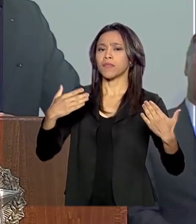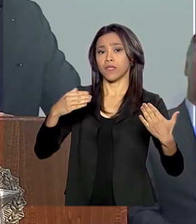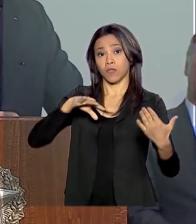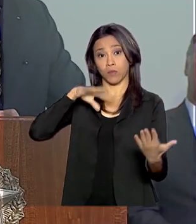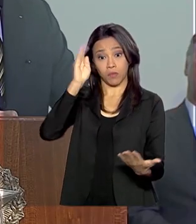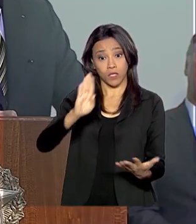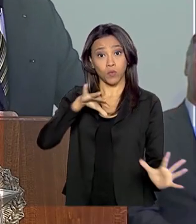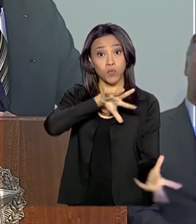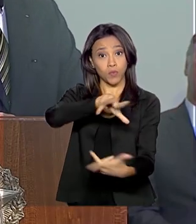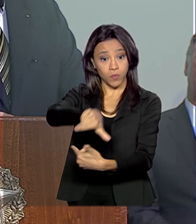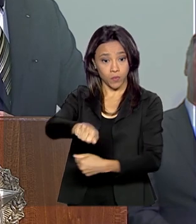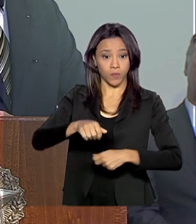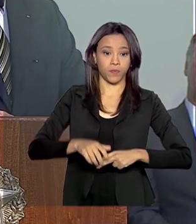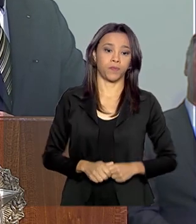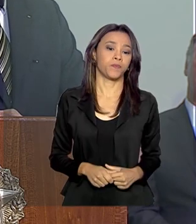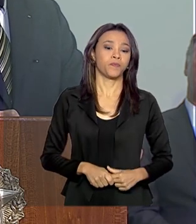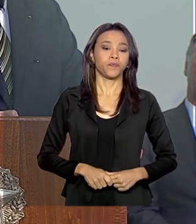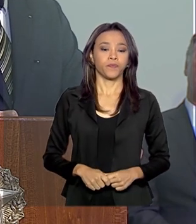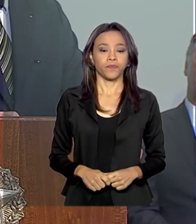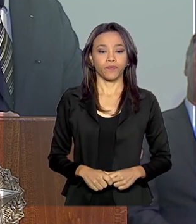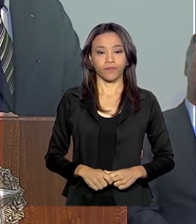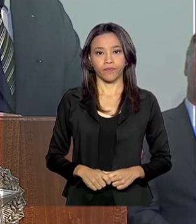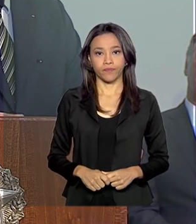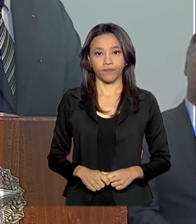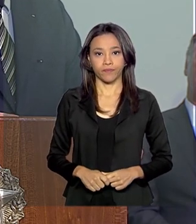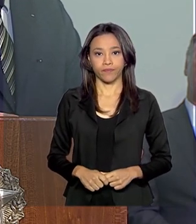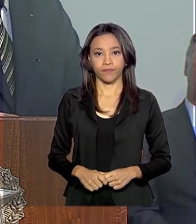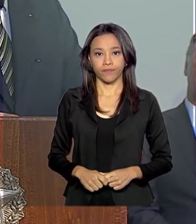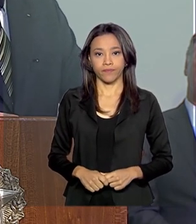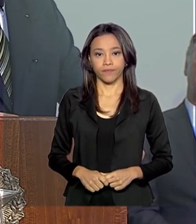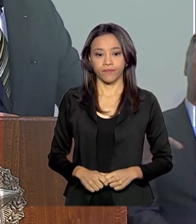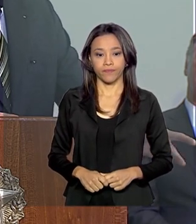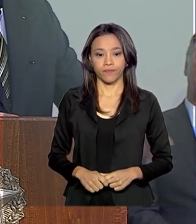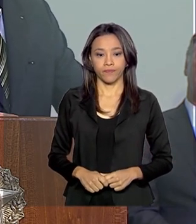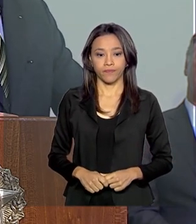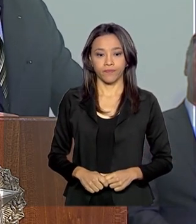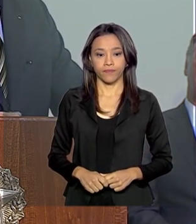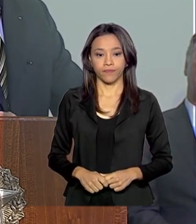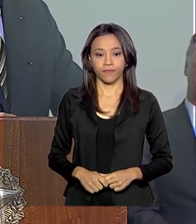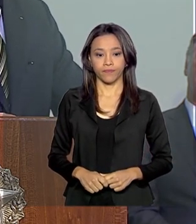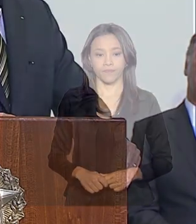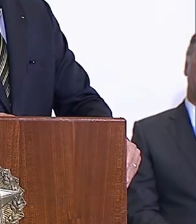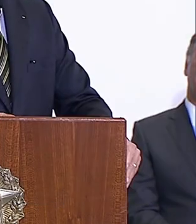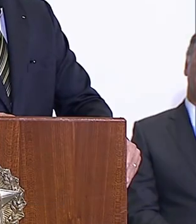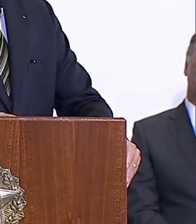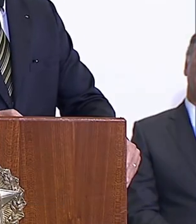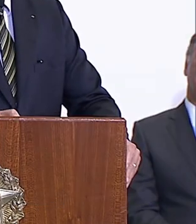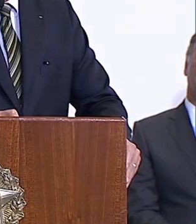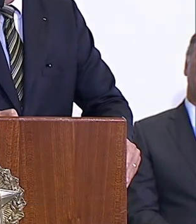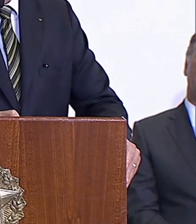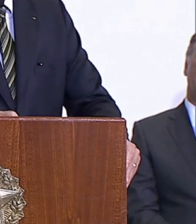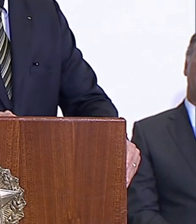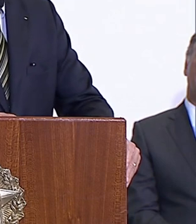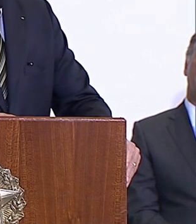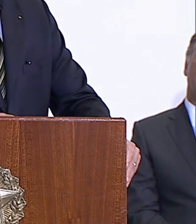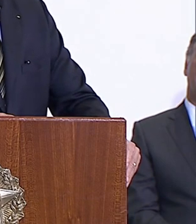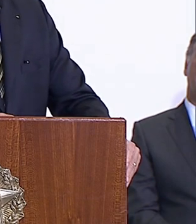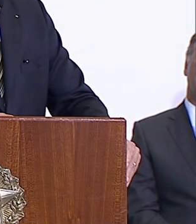Na Arábia Saudita, o príncipe herdeiro, foi o terceiro contato meu com ele,